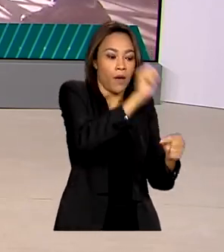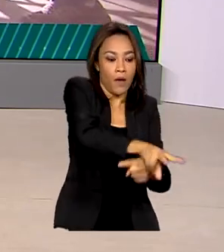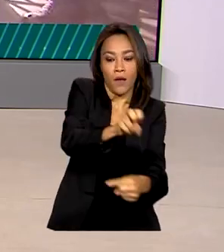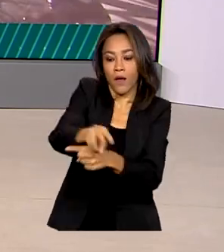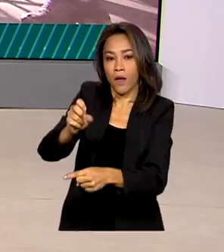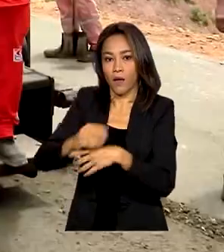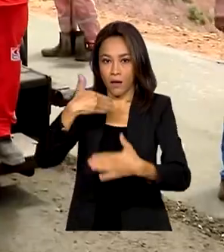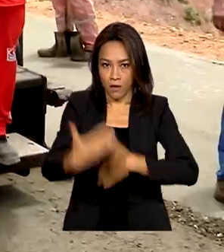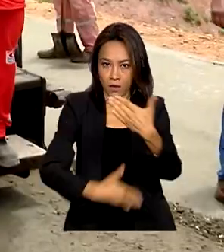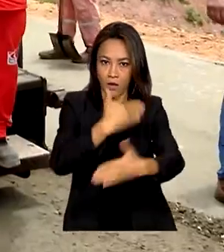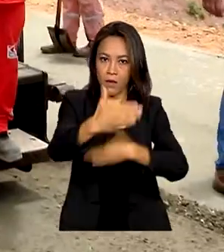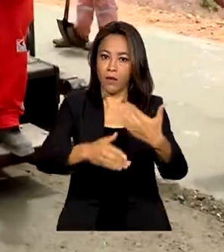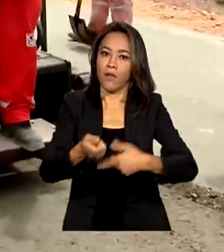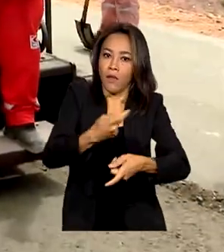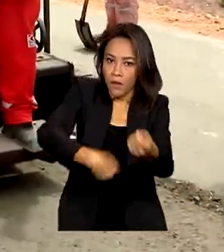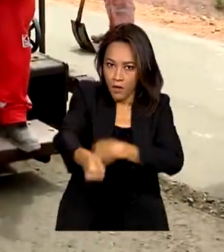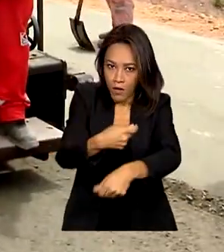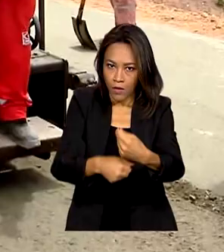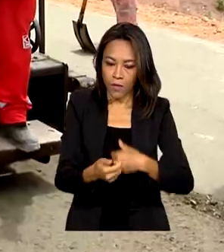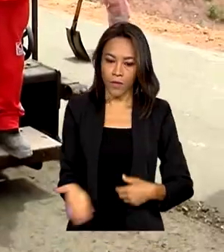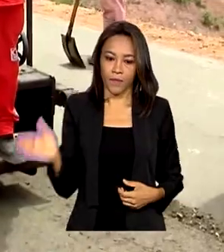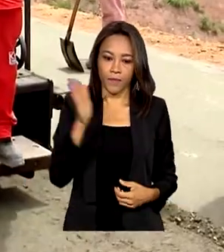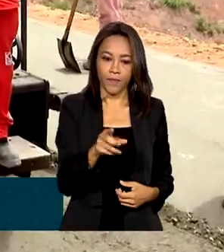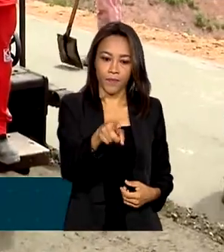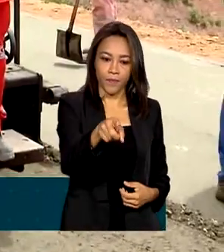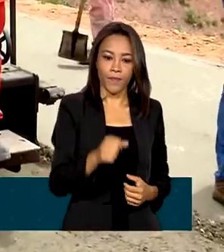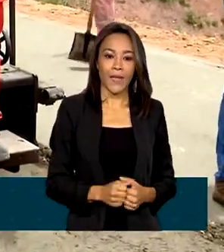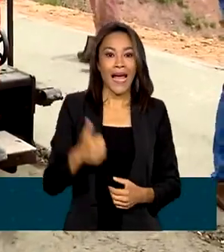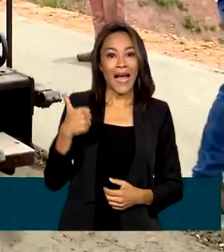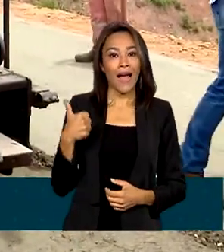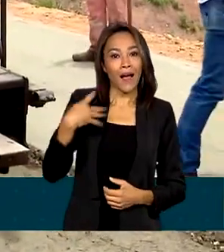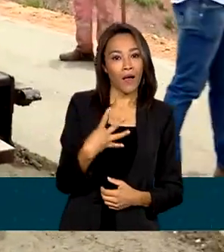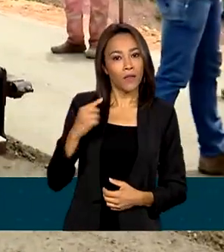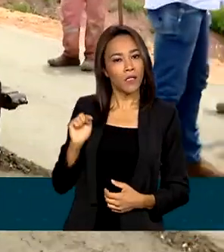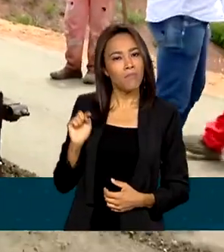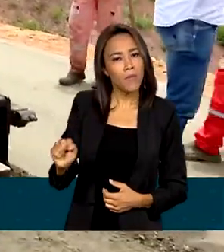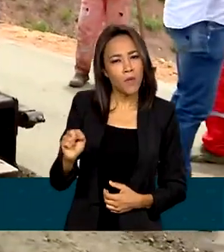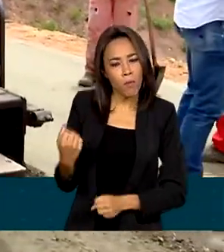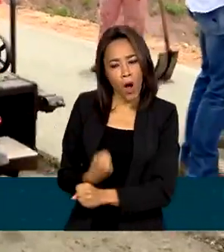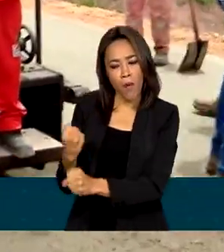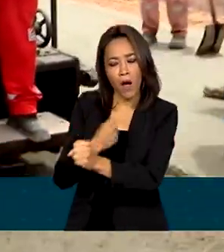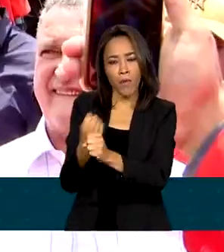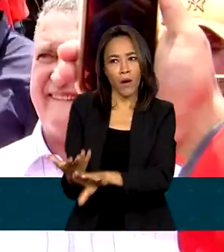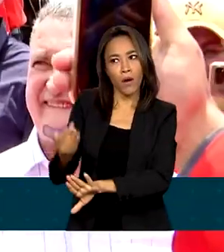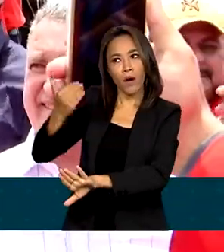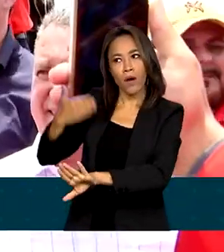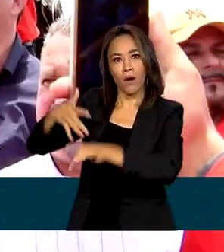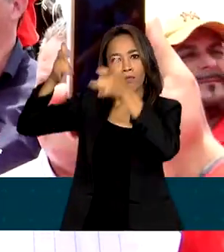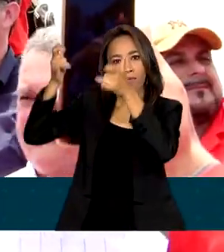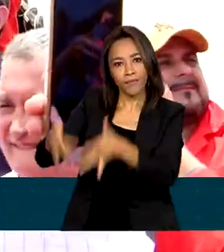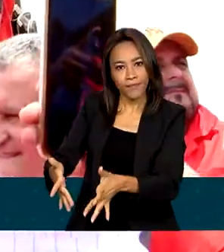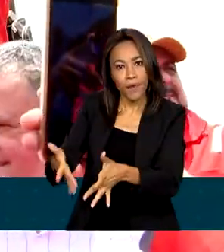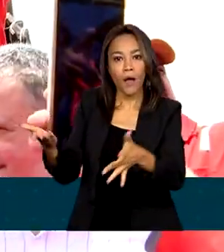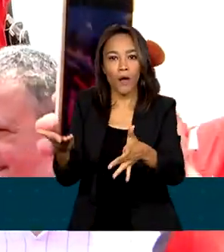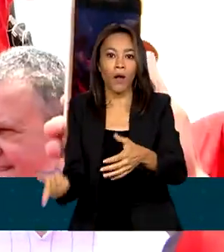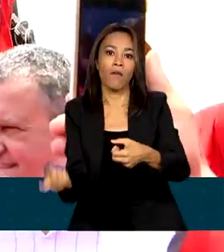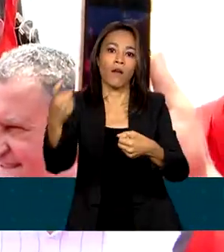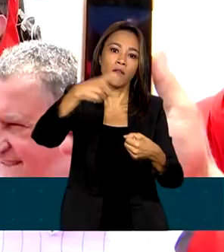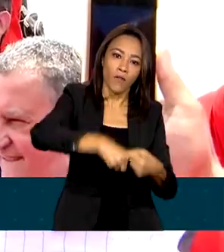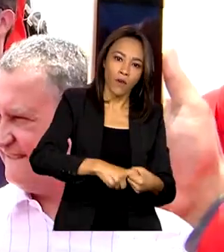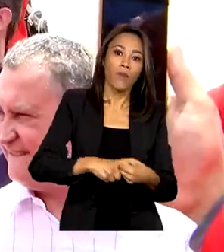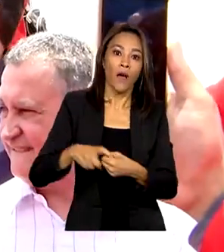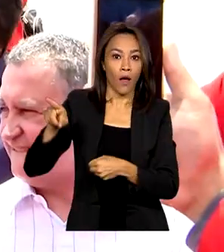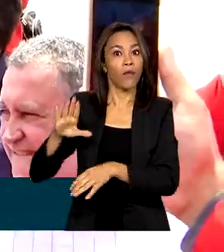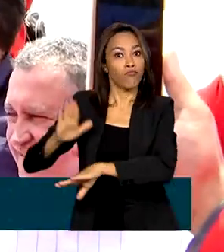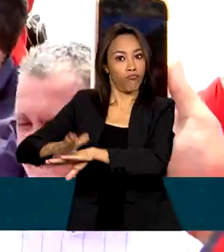econômico. 14 mil obras de infraestrutura que estavam paralisadas vão ser retomadas, segundo o presidente